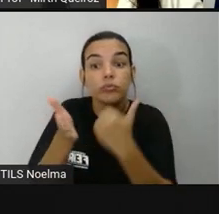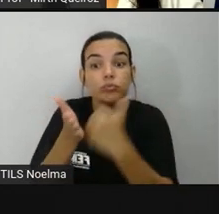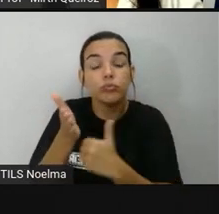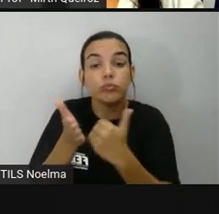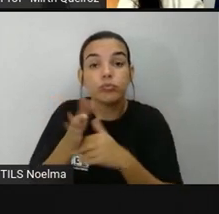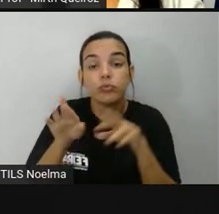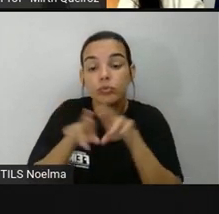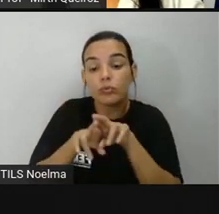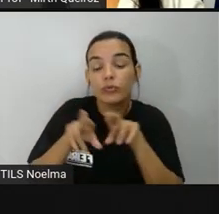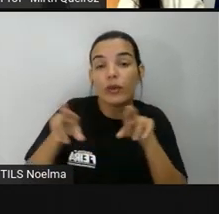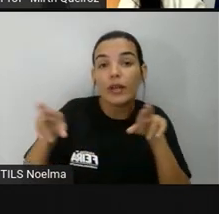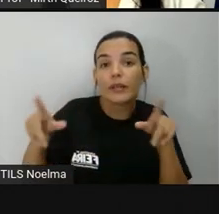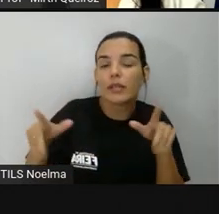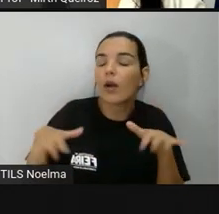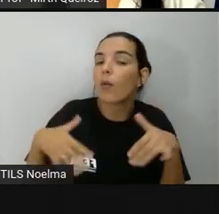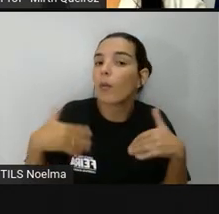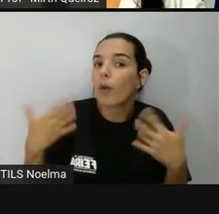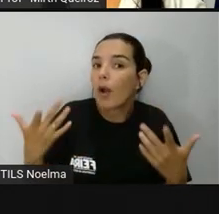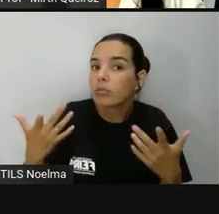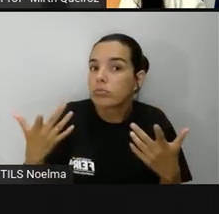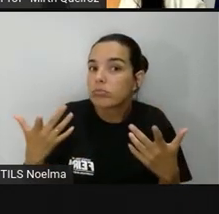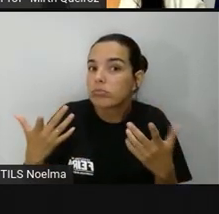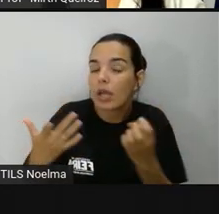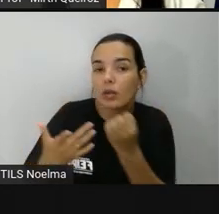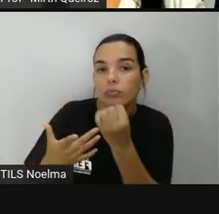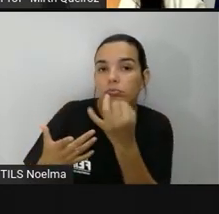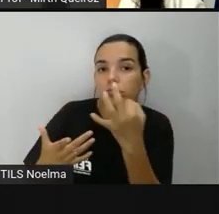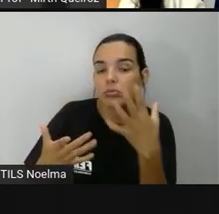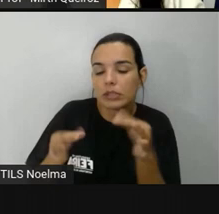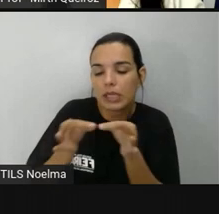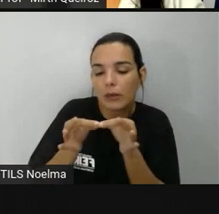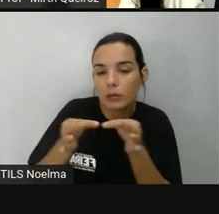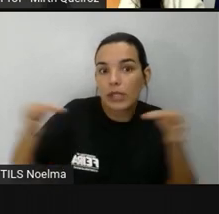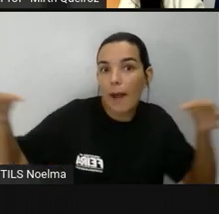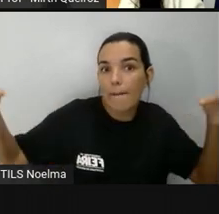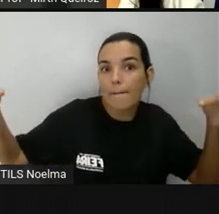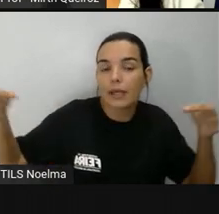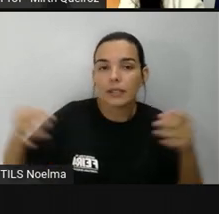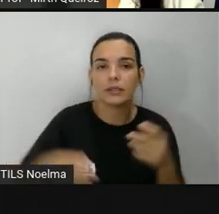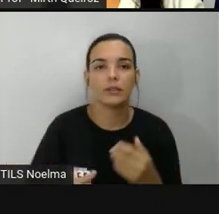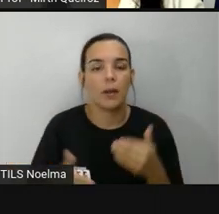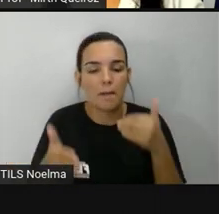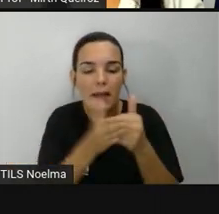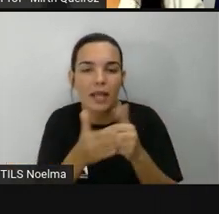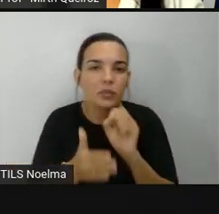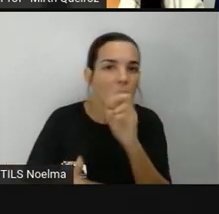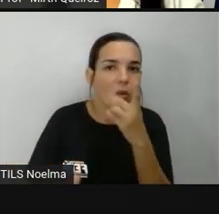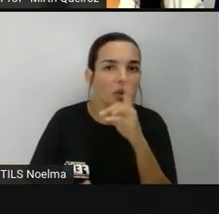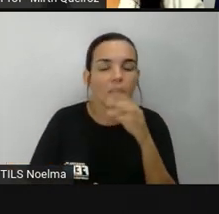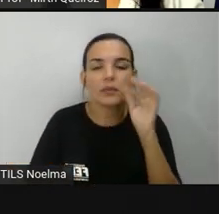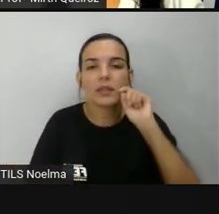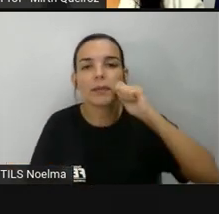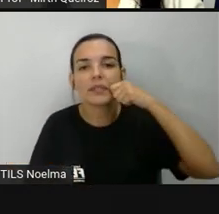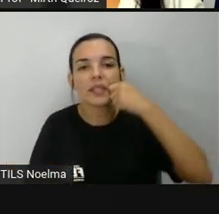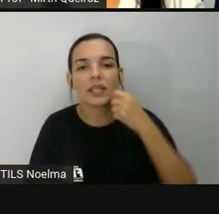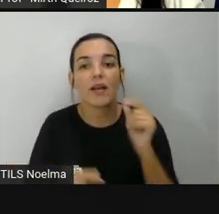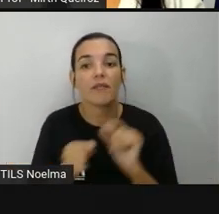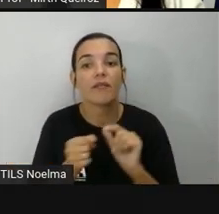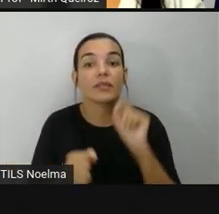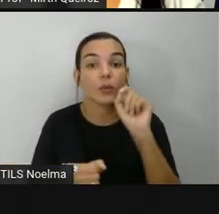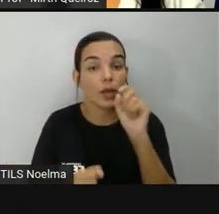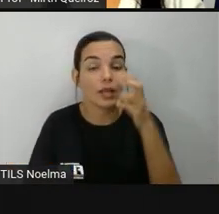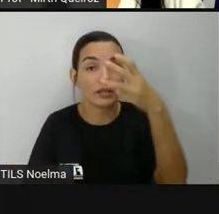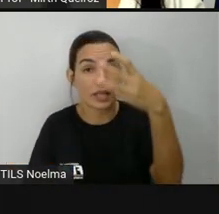casa de Ana e a casa de Clara em relação à padaria, certo? Nós iríamos pegar o quê?